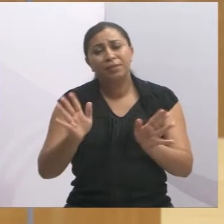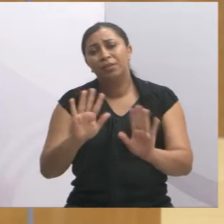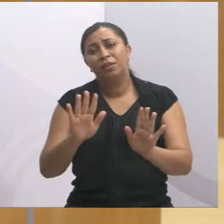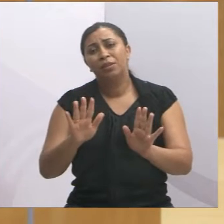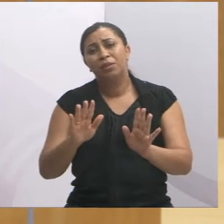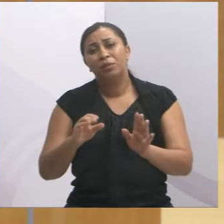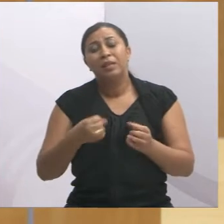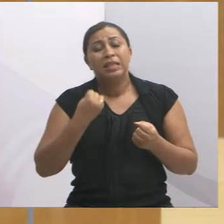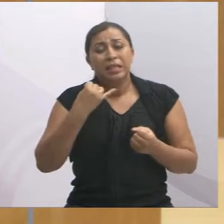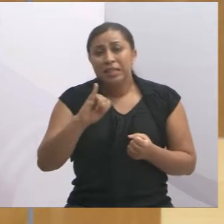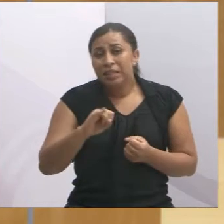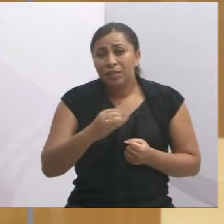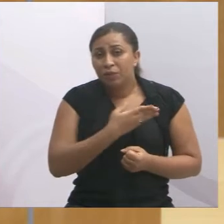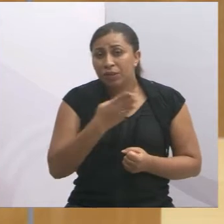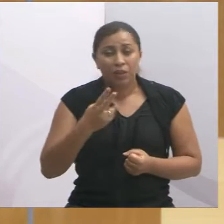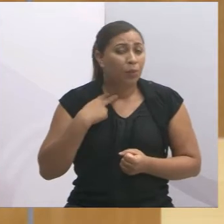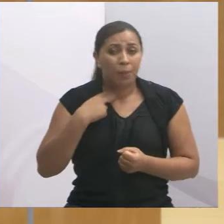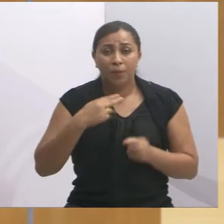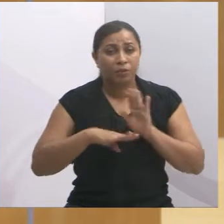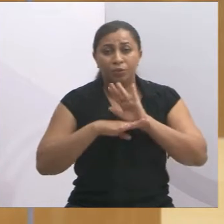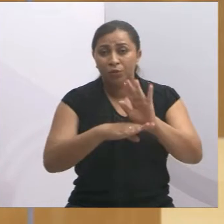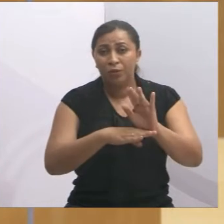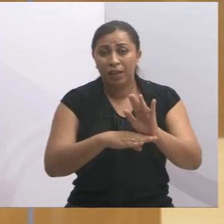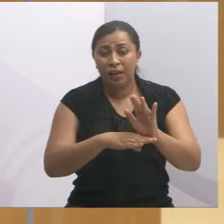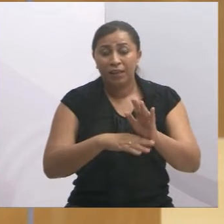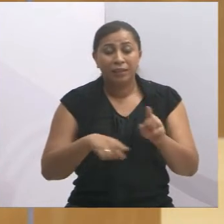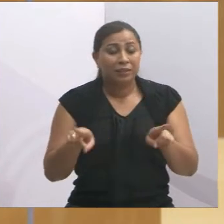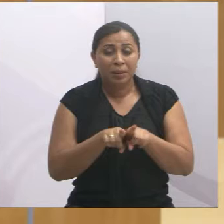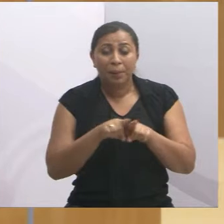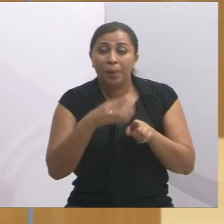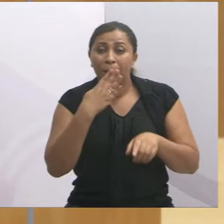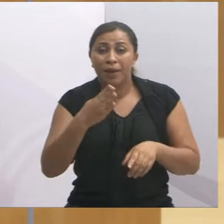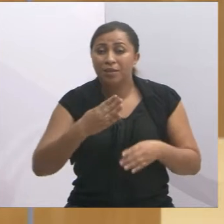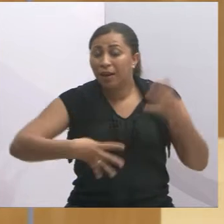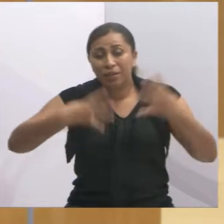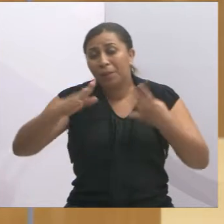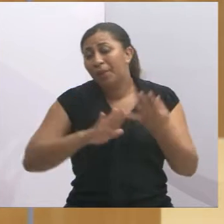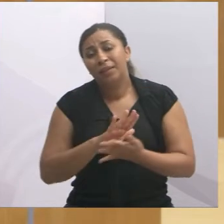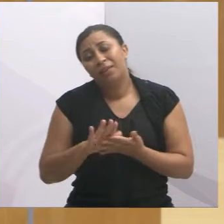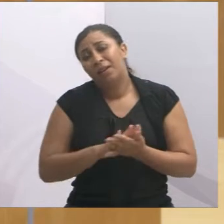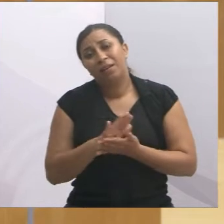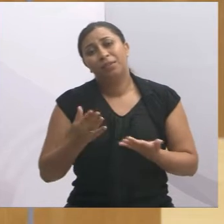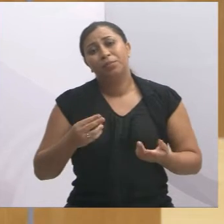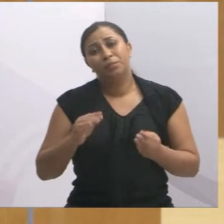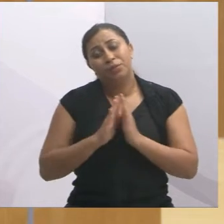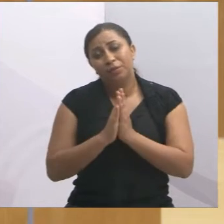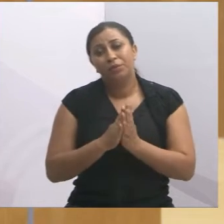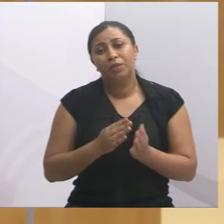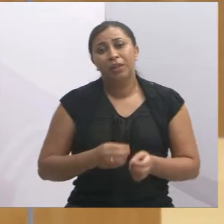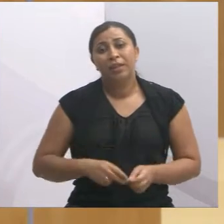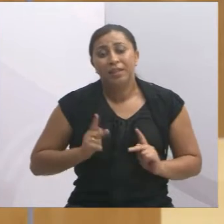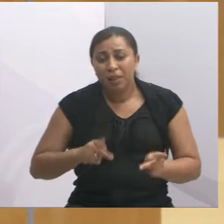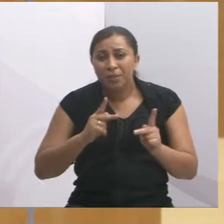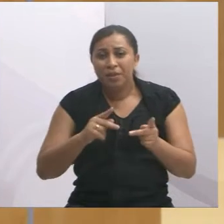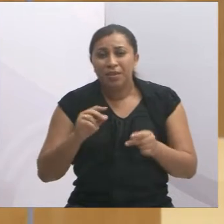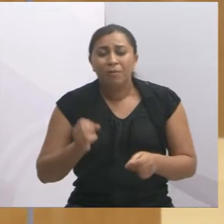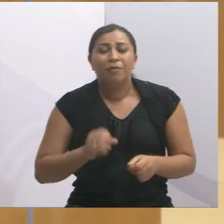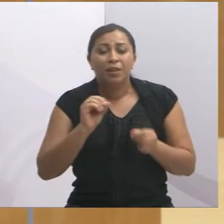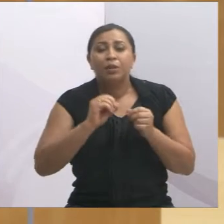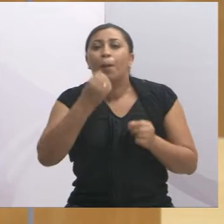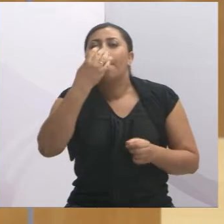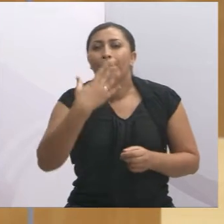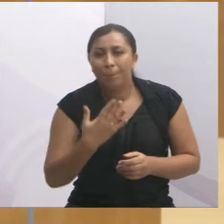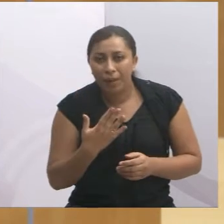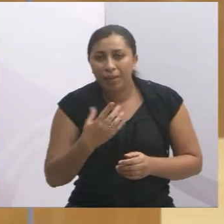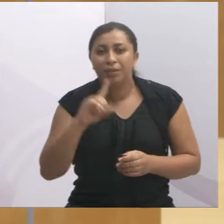pelo menos, não pode ajudar, não atrapalhe, você já vai estar ajudando já, deseje sempre o bem do próximo, que você vai prosperar